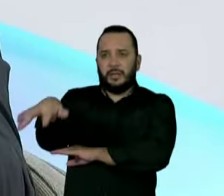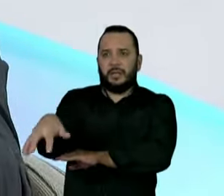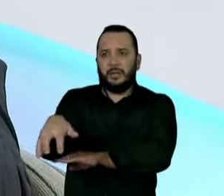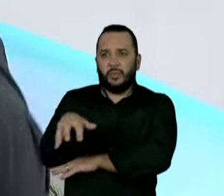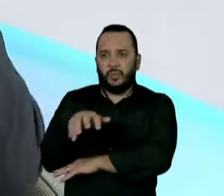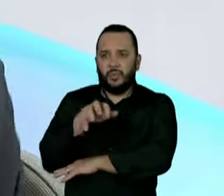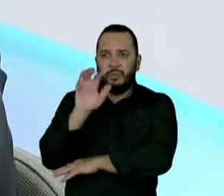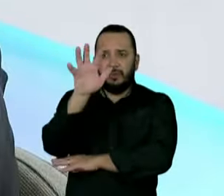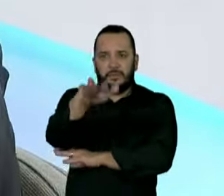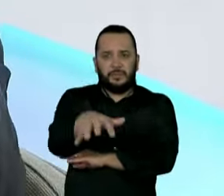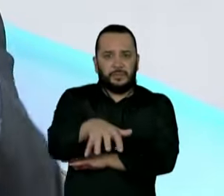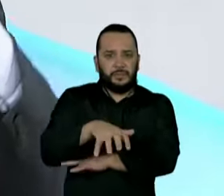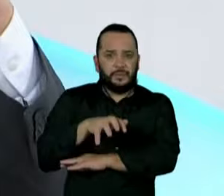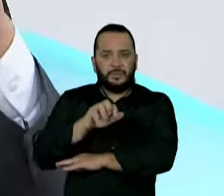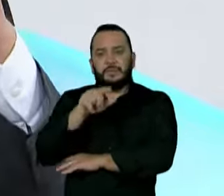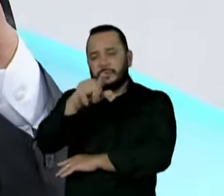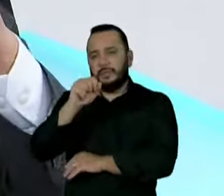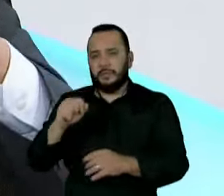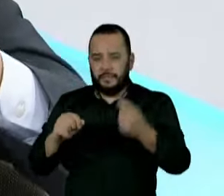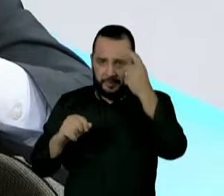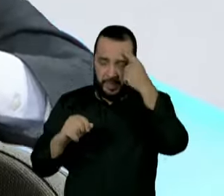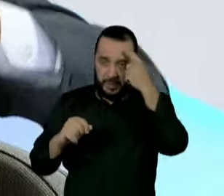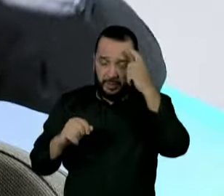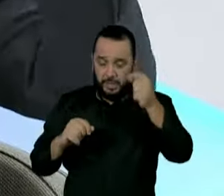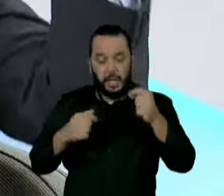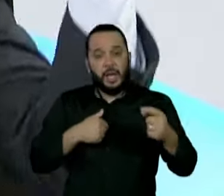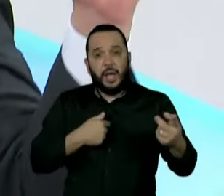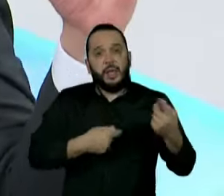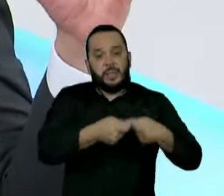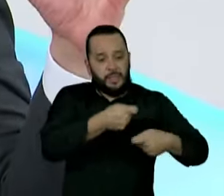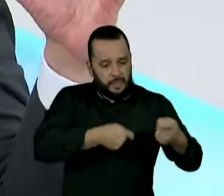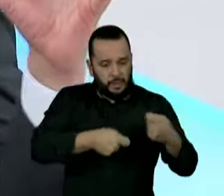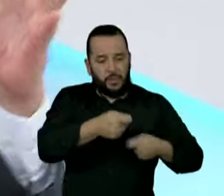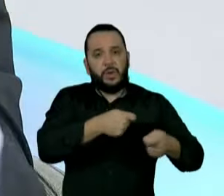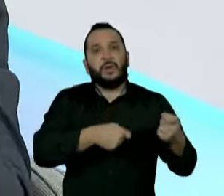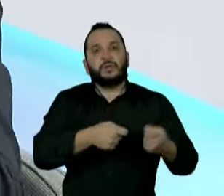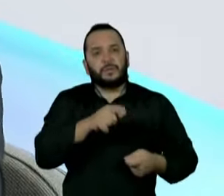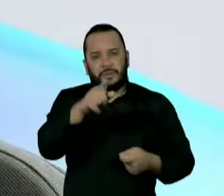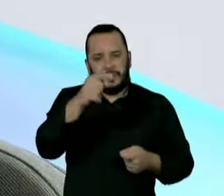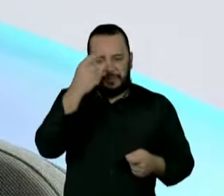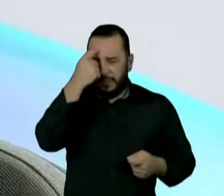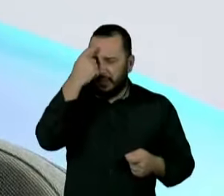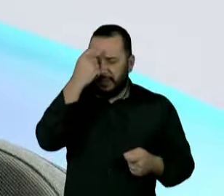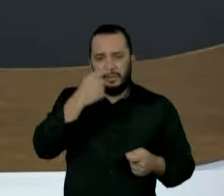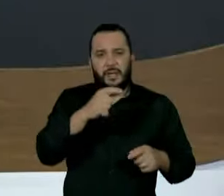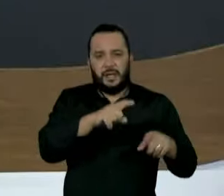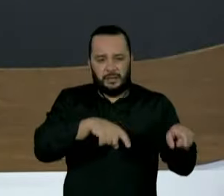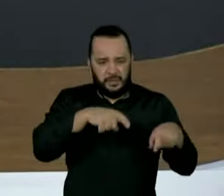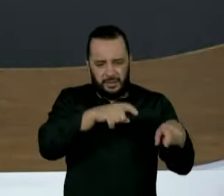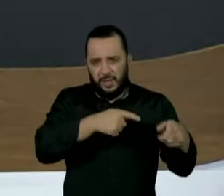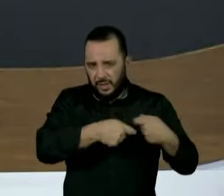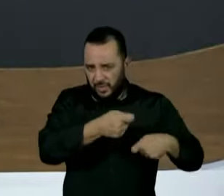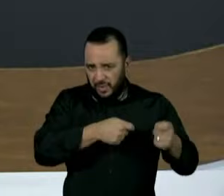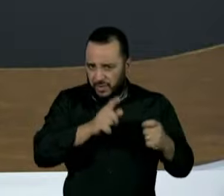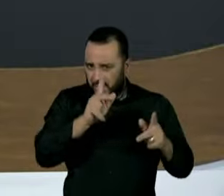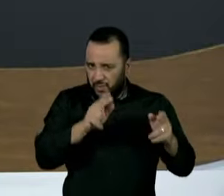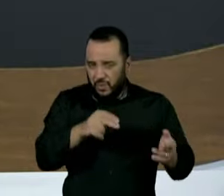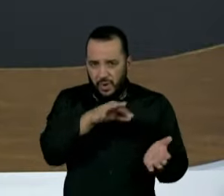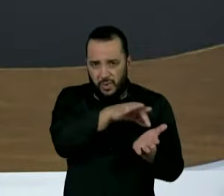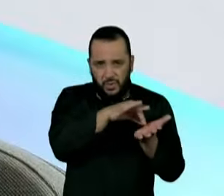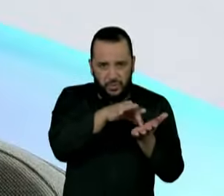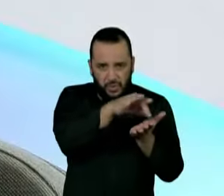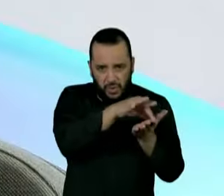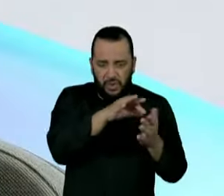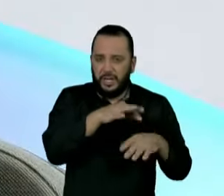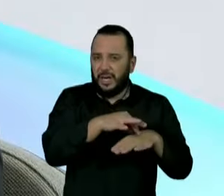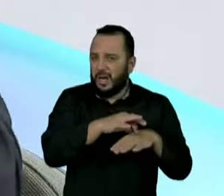quando a pessoa pensa agronegócio, associa com aqueles grandes produtores de soja, de carne, enfim. Mas aqui em São Paulo